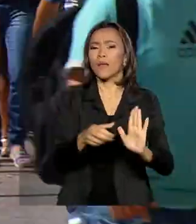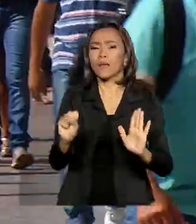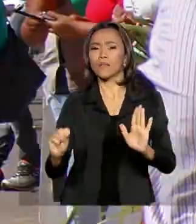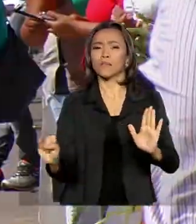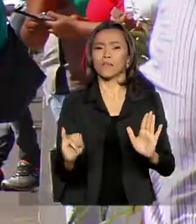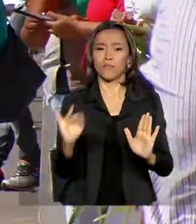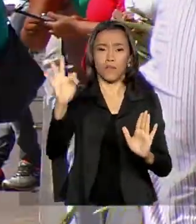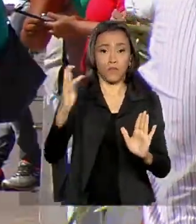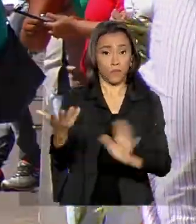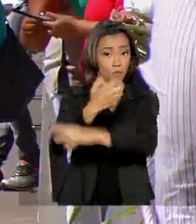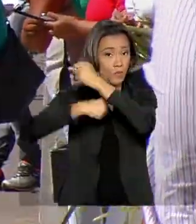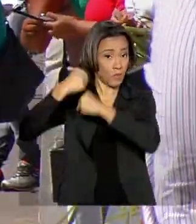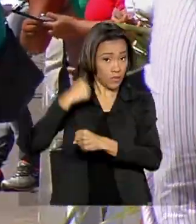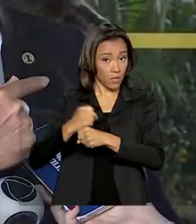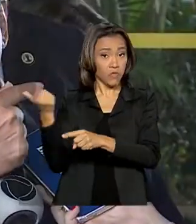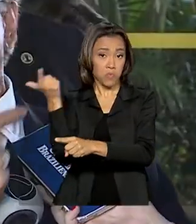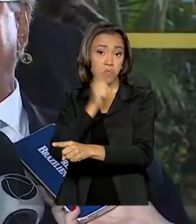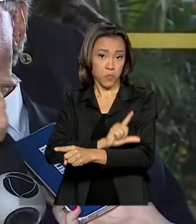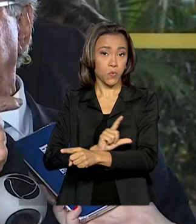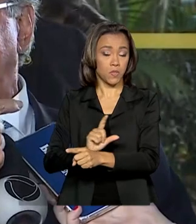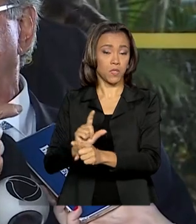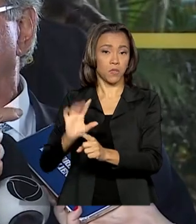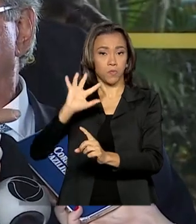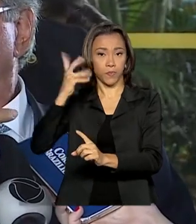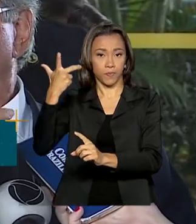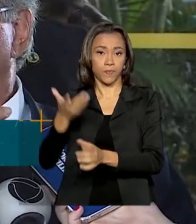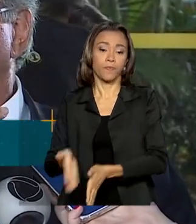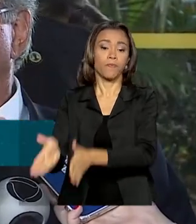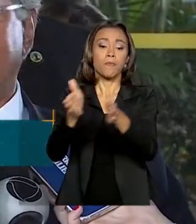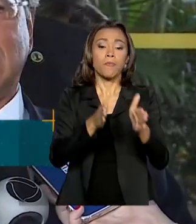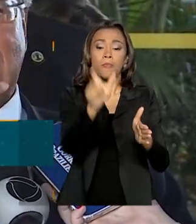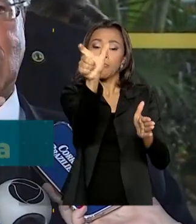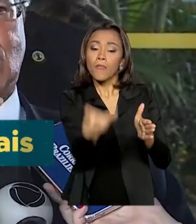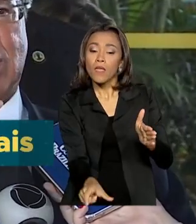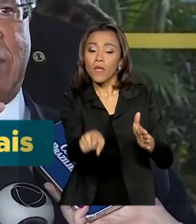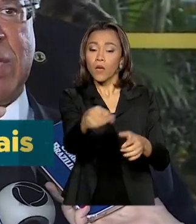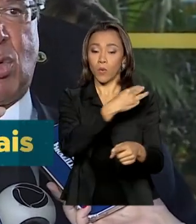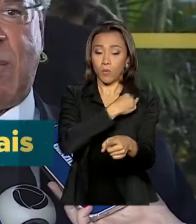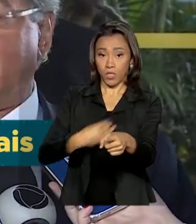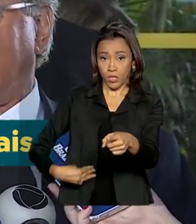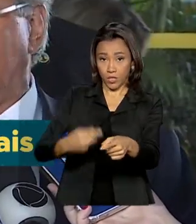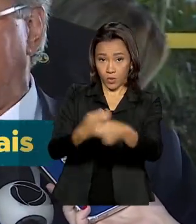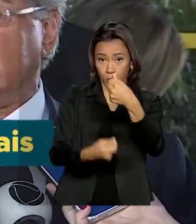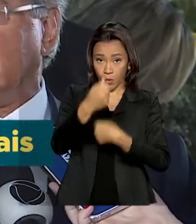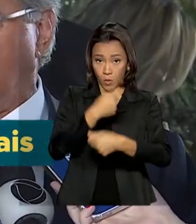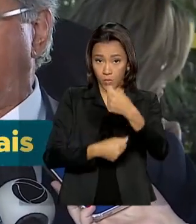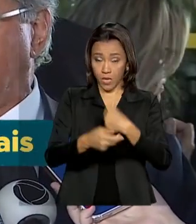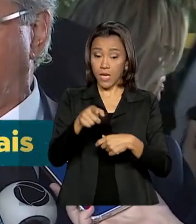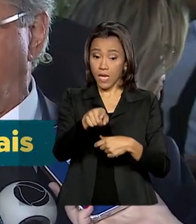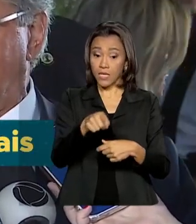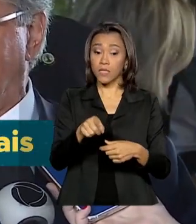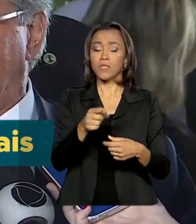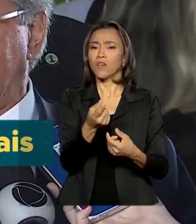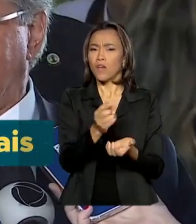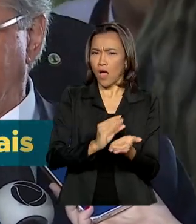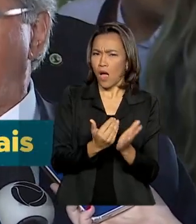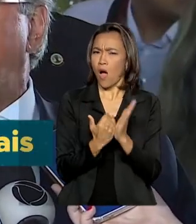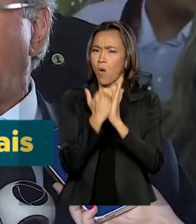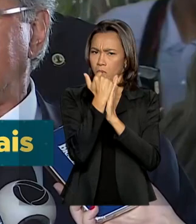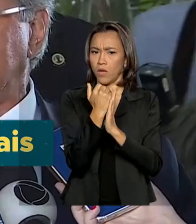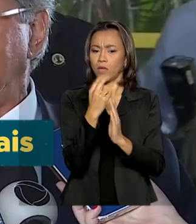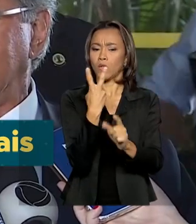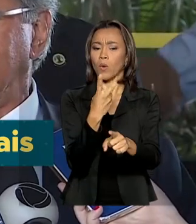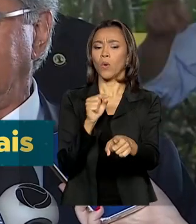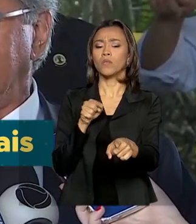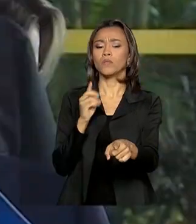passado, que foi superada. Segundo o ministro da Economia, esse reajuste vai custar R 2,3 bilhões.